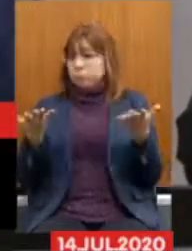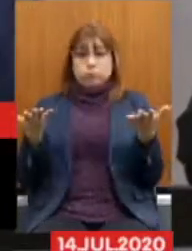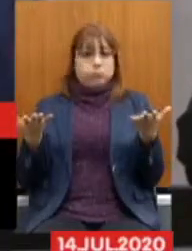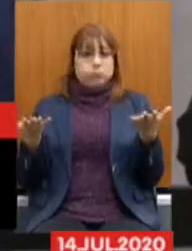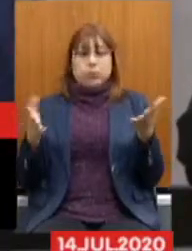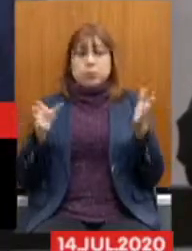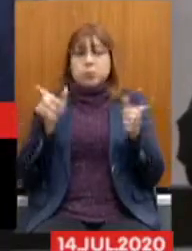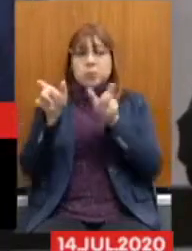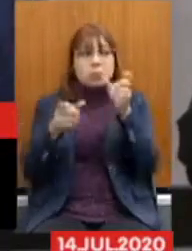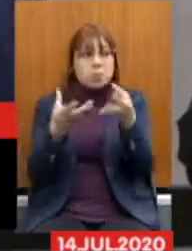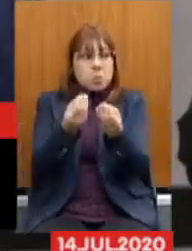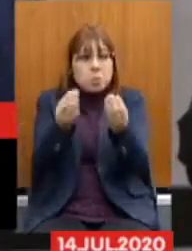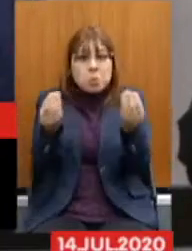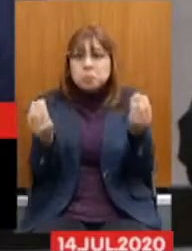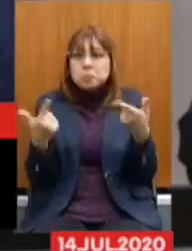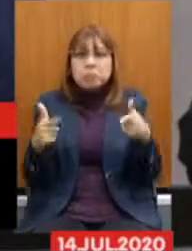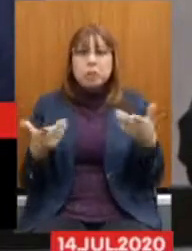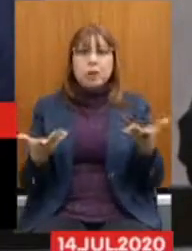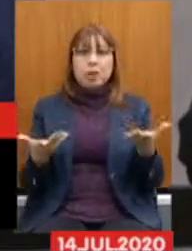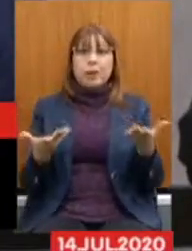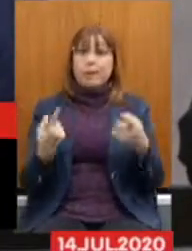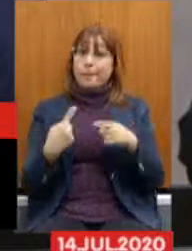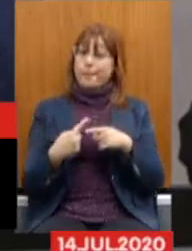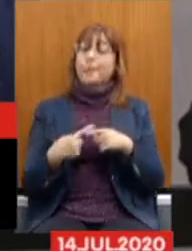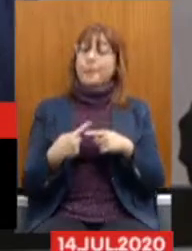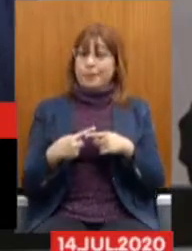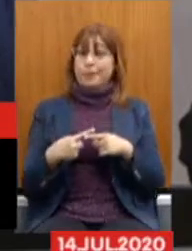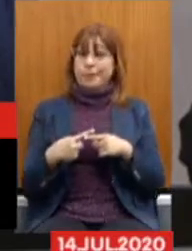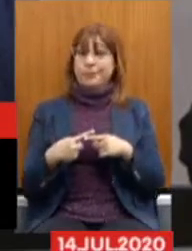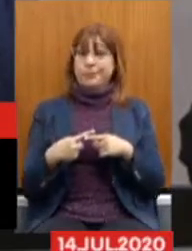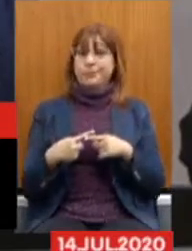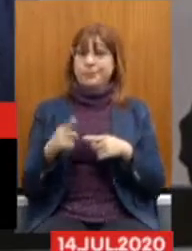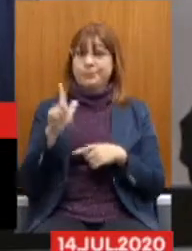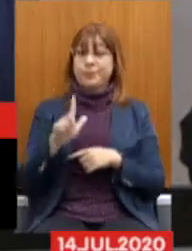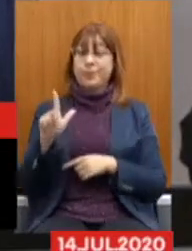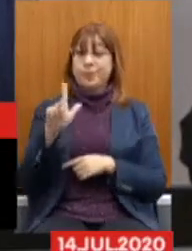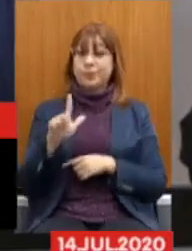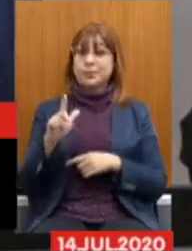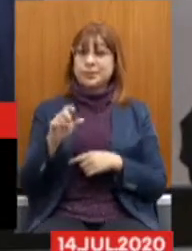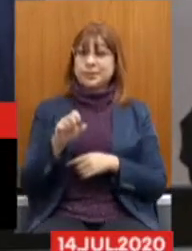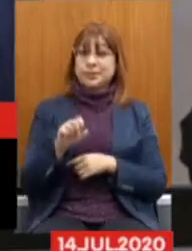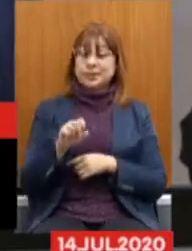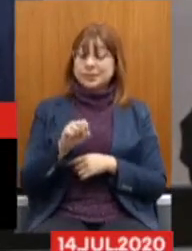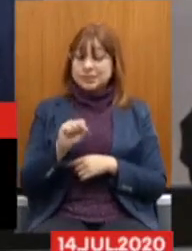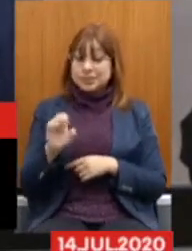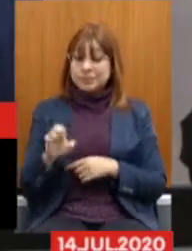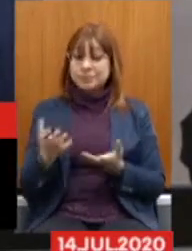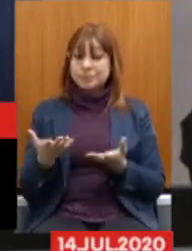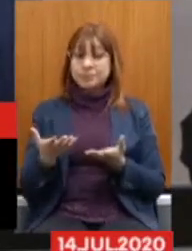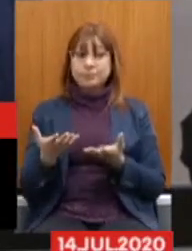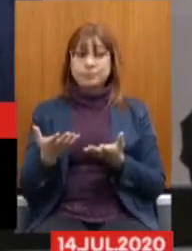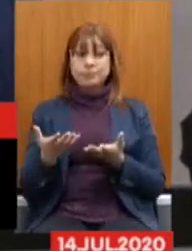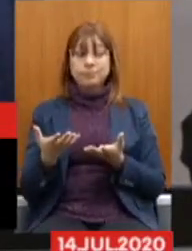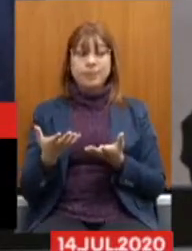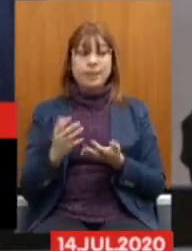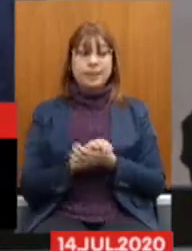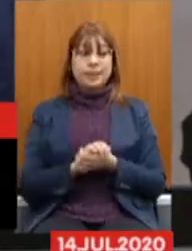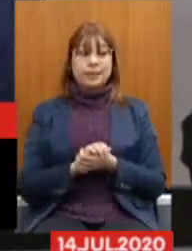grande, porque, sem dúvida nenhuma, se não fosse essa